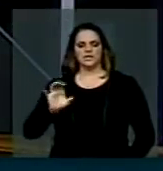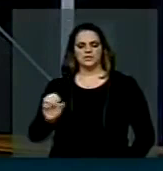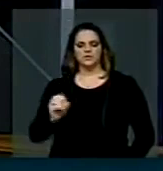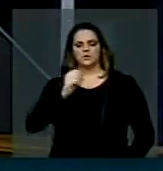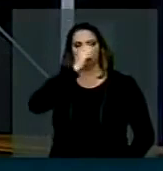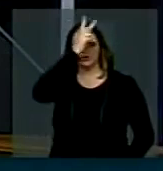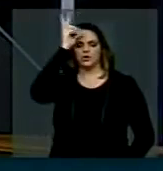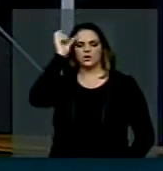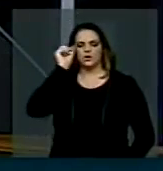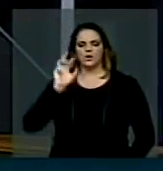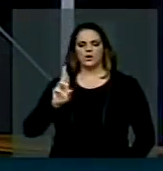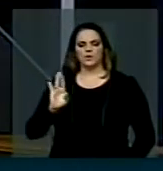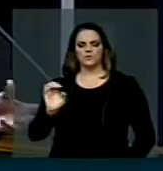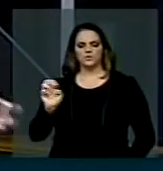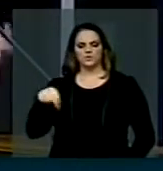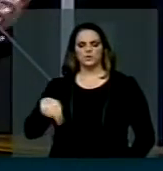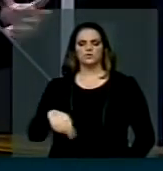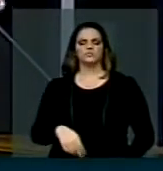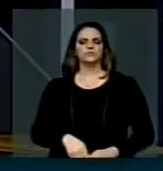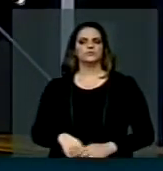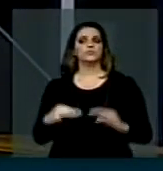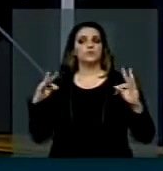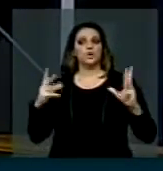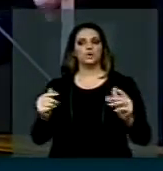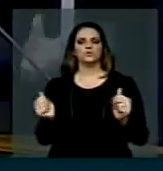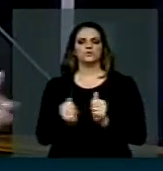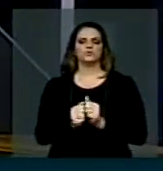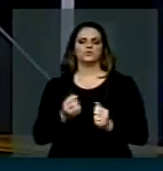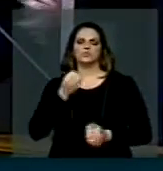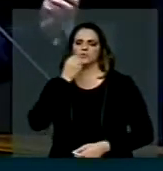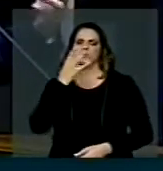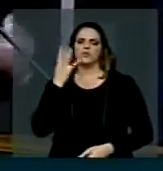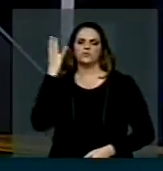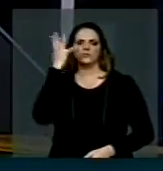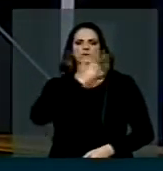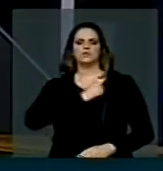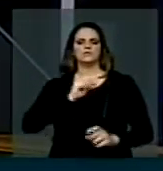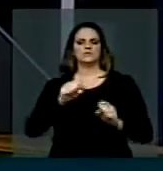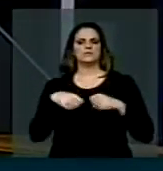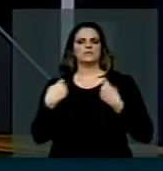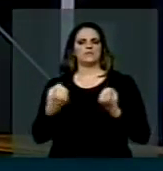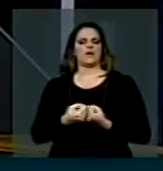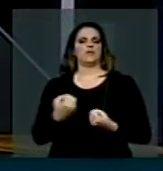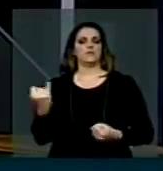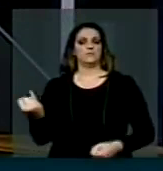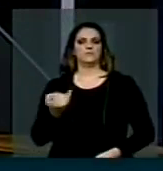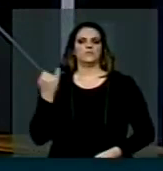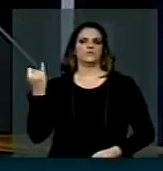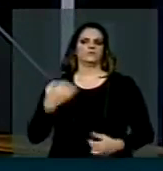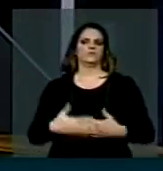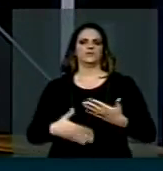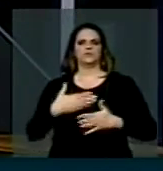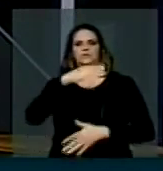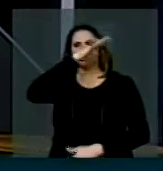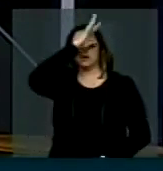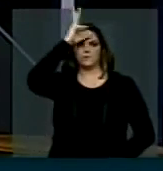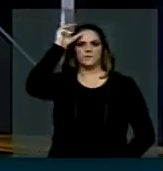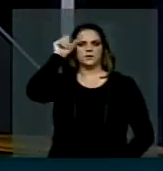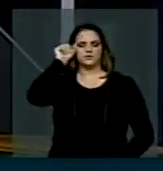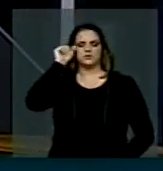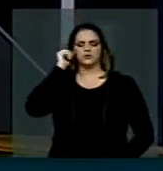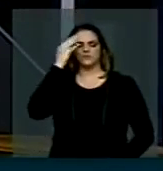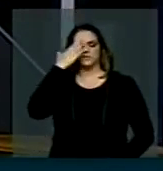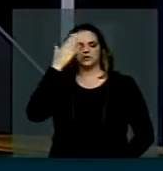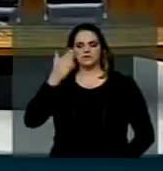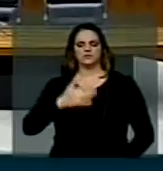Robson Rocha de Santana, para todos juntos fazermos um belo seminário, um grande seminário, um importante seminário para o desenvolvimento da Amazônia e do nosso